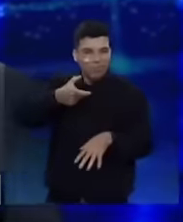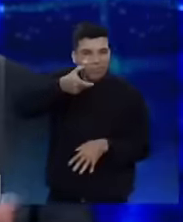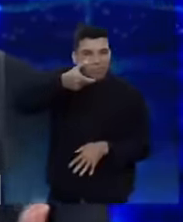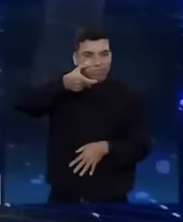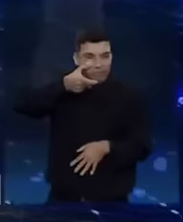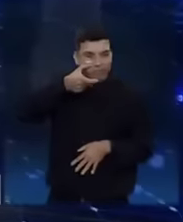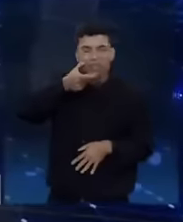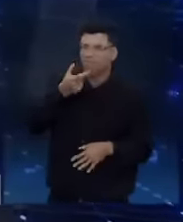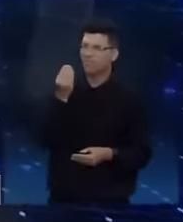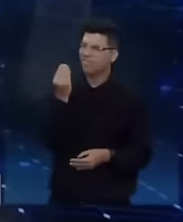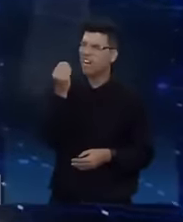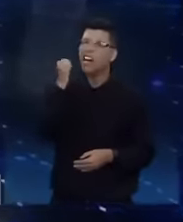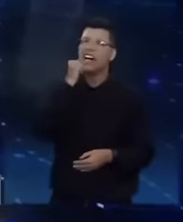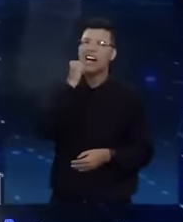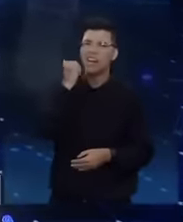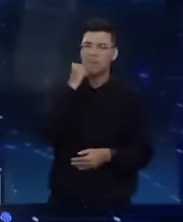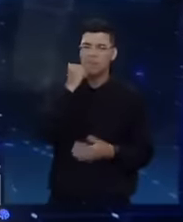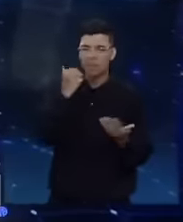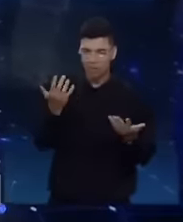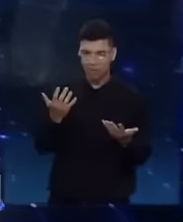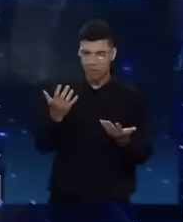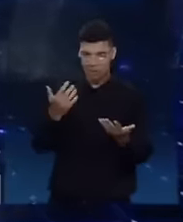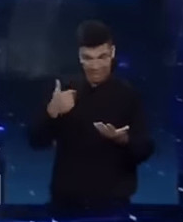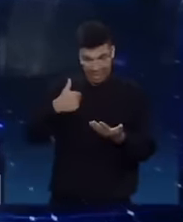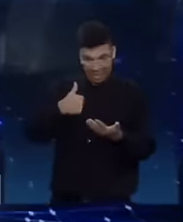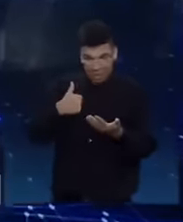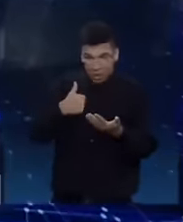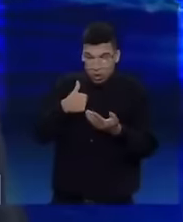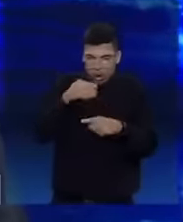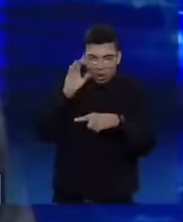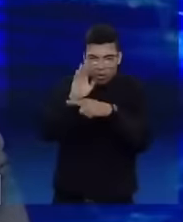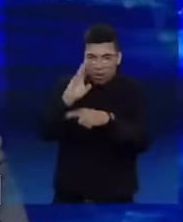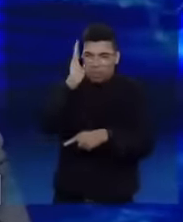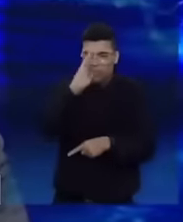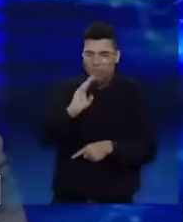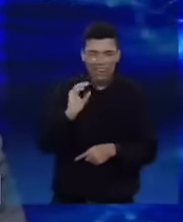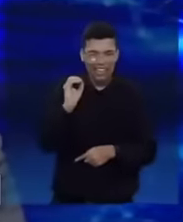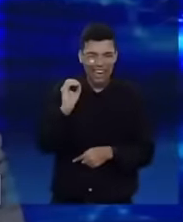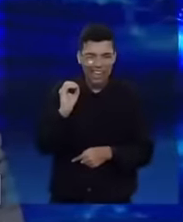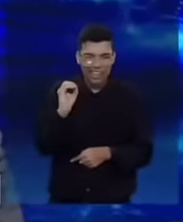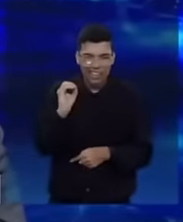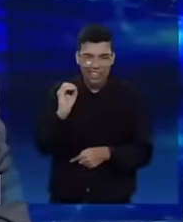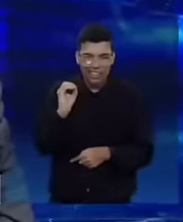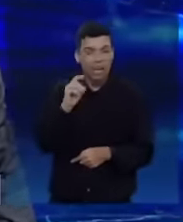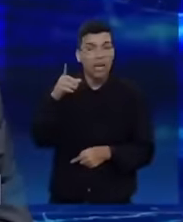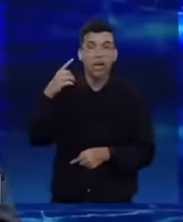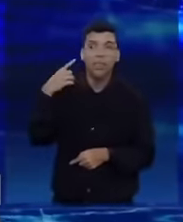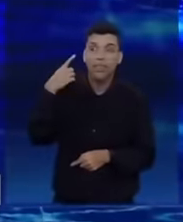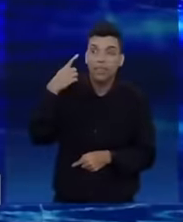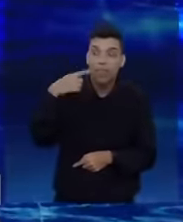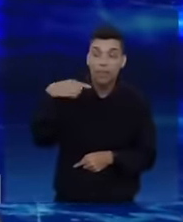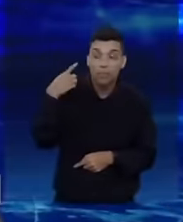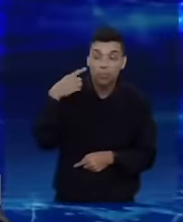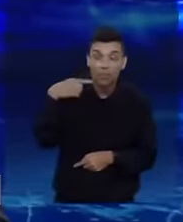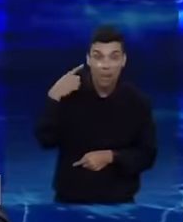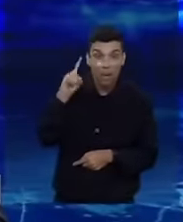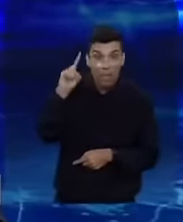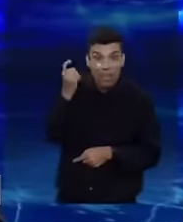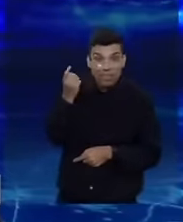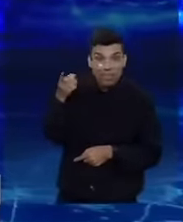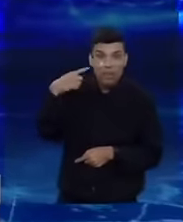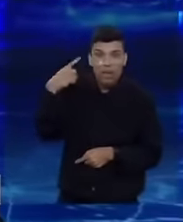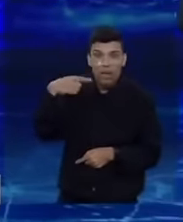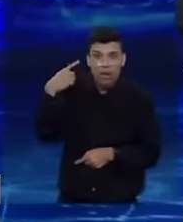tem o presidente de dizer que nós não fizemos nada para o país, ele era deputado. Ele nunca fez um